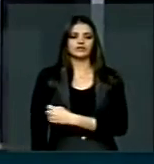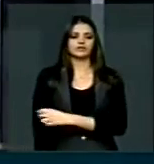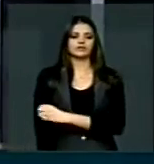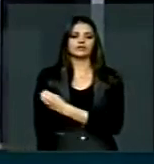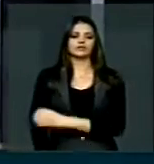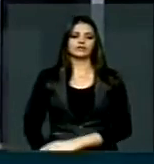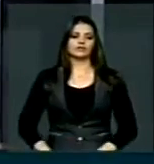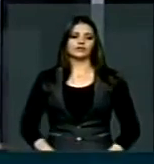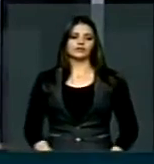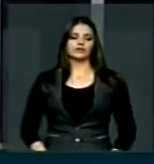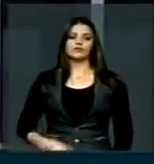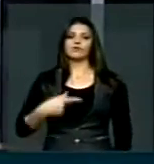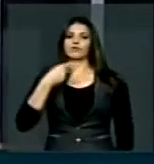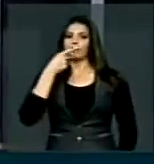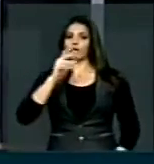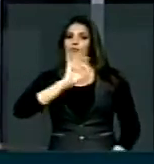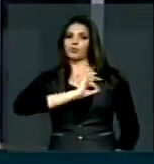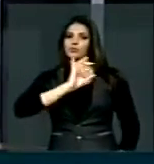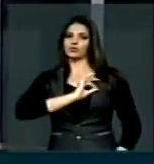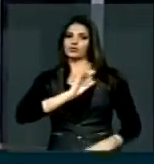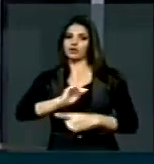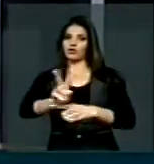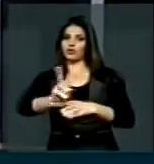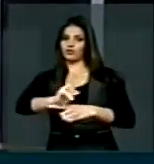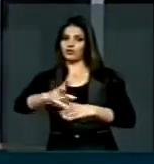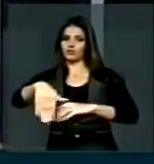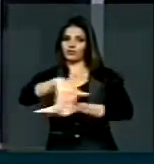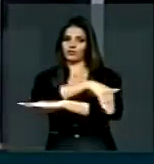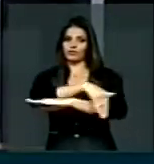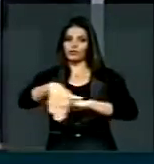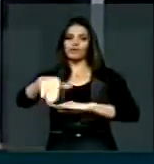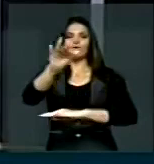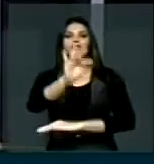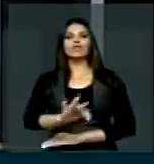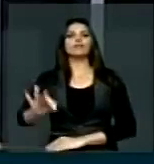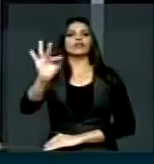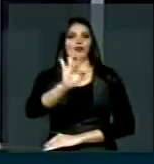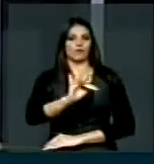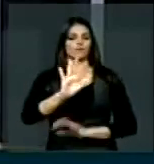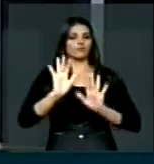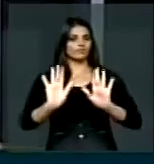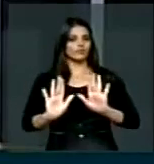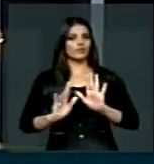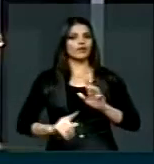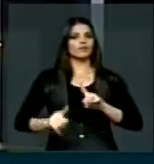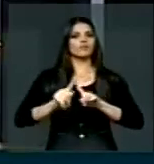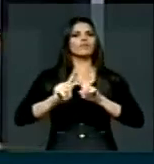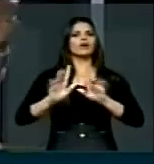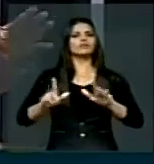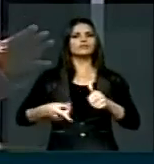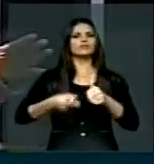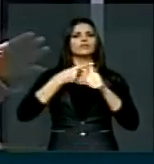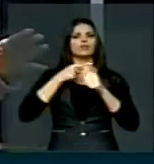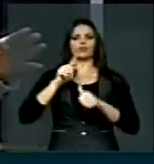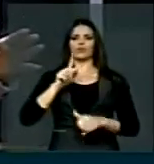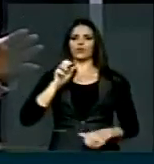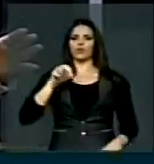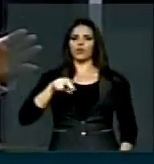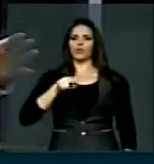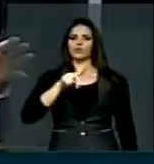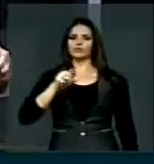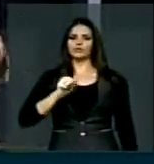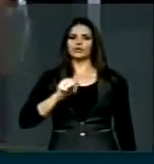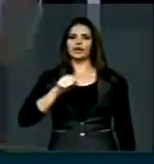seguida da Polícia Rodoviária Federal, mas antes, que segundo o Gonzaguinha, o meu pequeno,